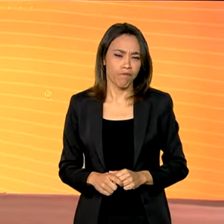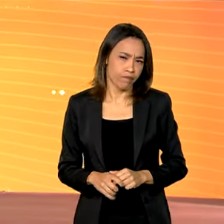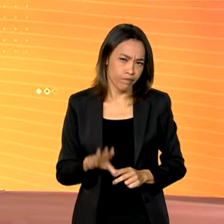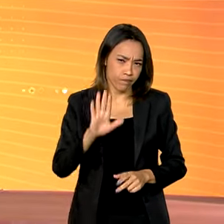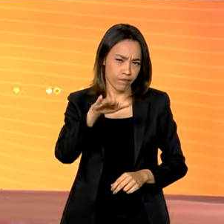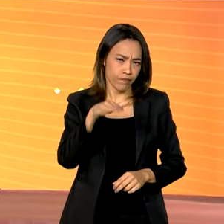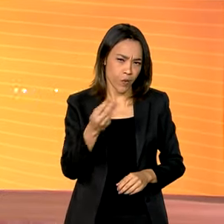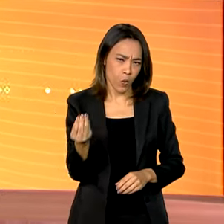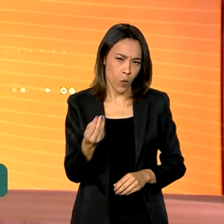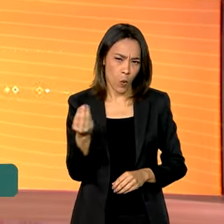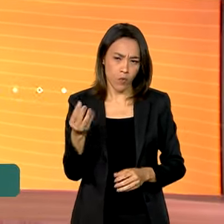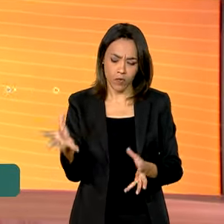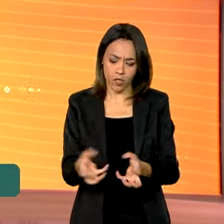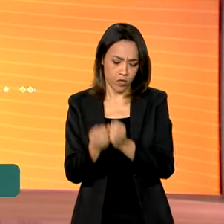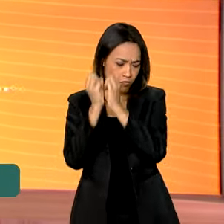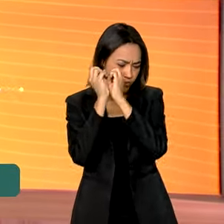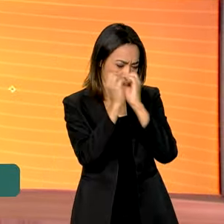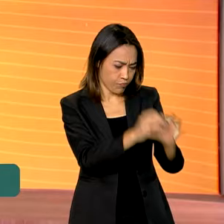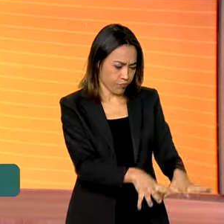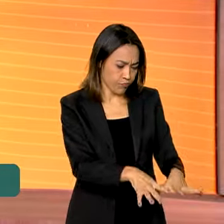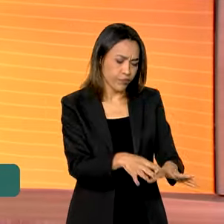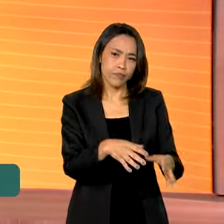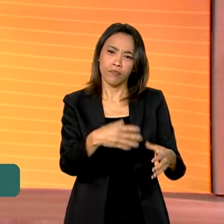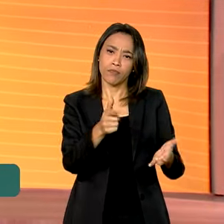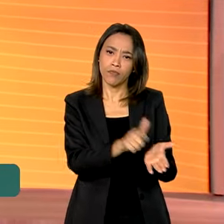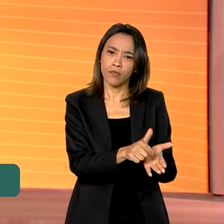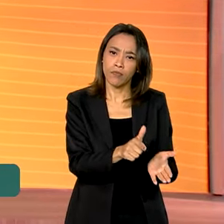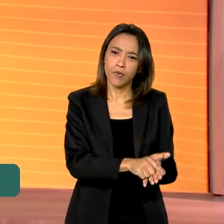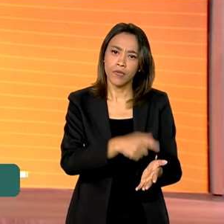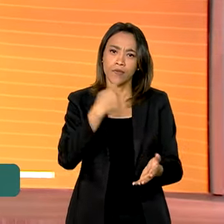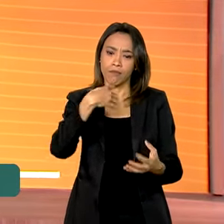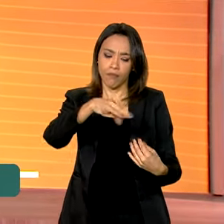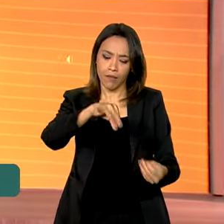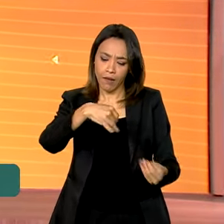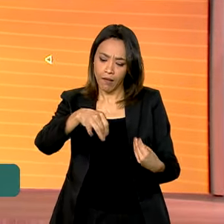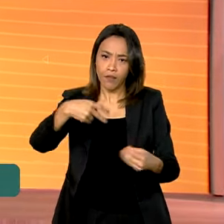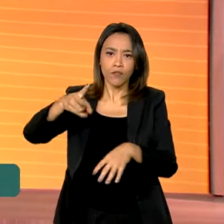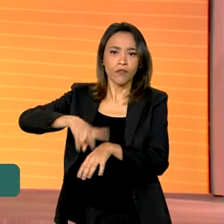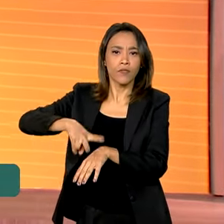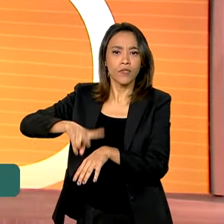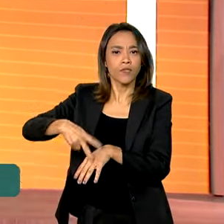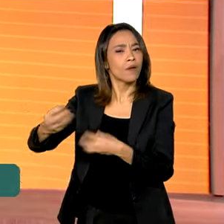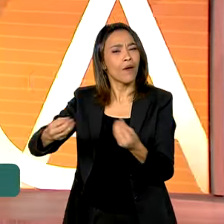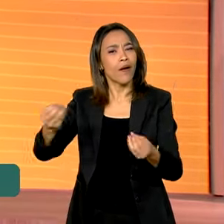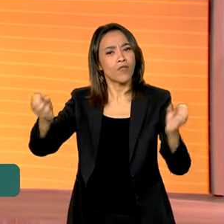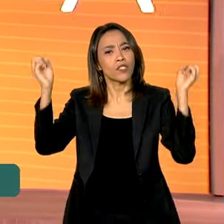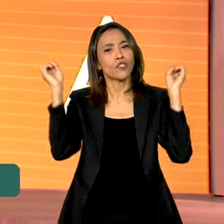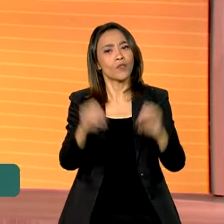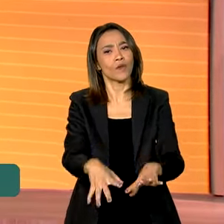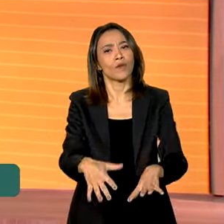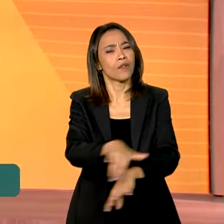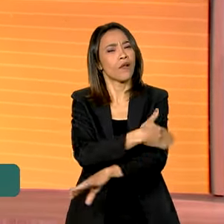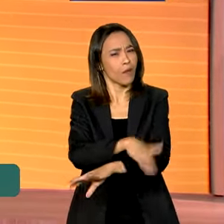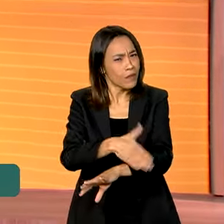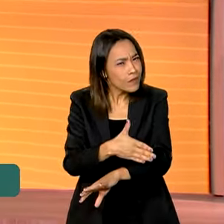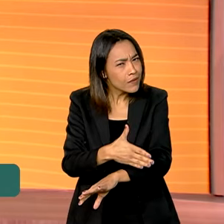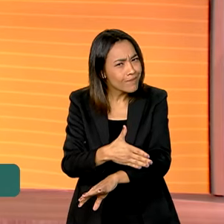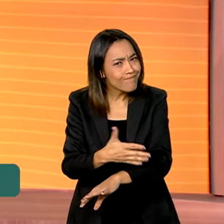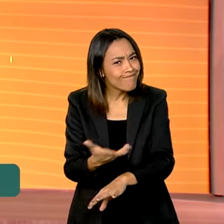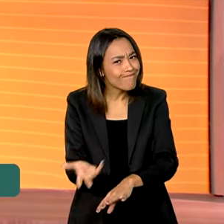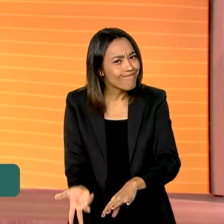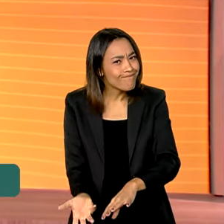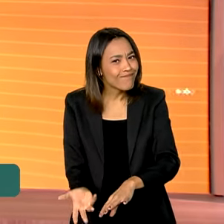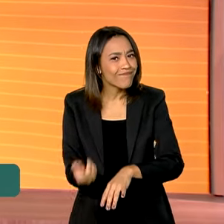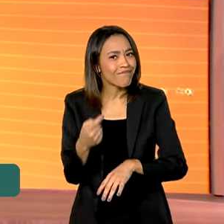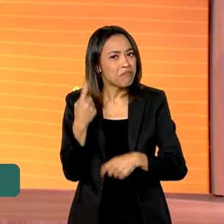você descarta as embalagens de papelão, de plástico, de vidro, principalmente quando está na rua? Essa não é